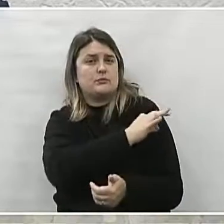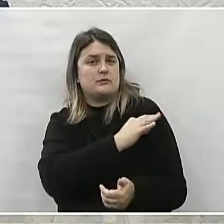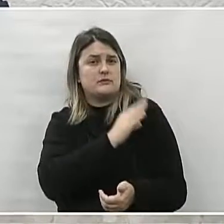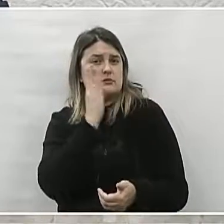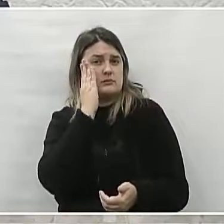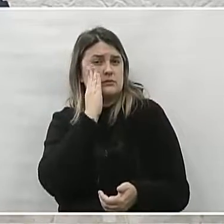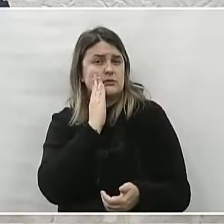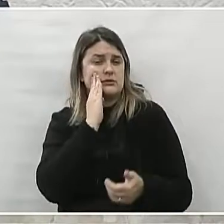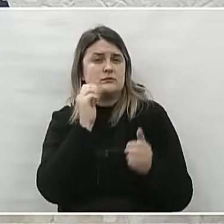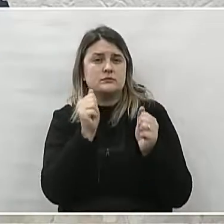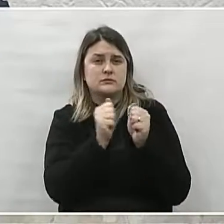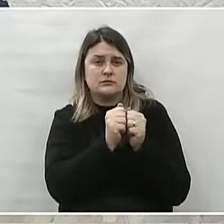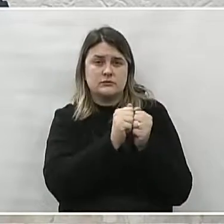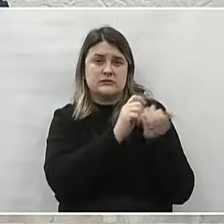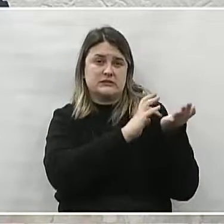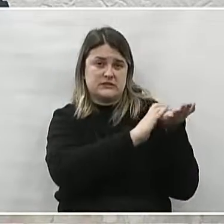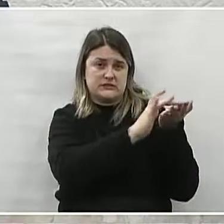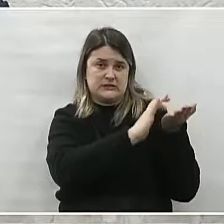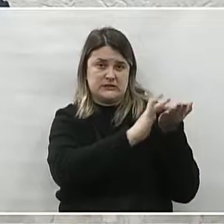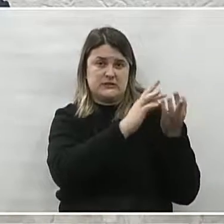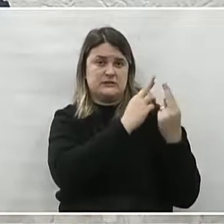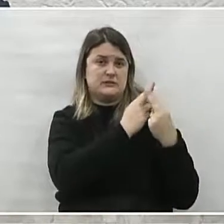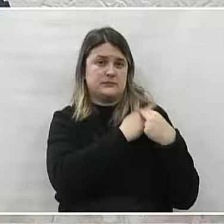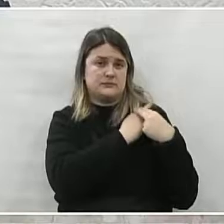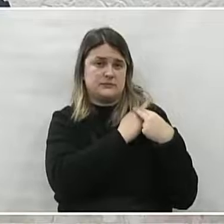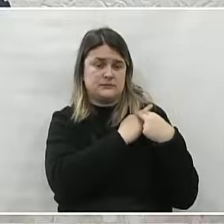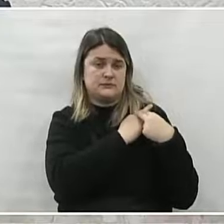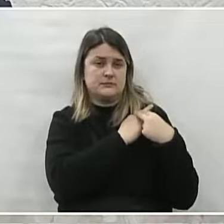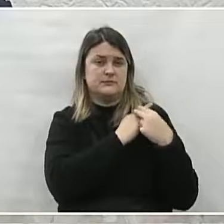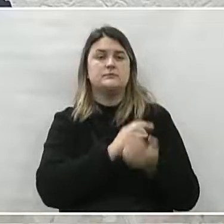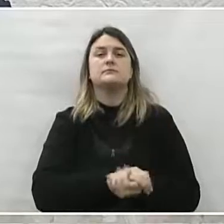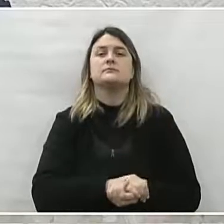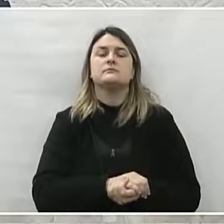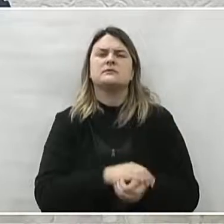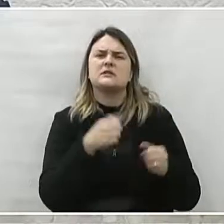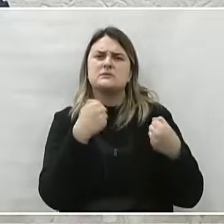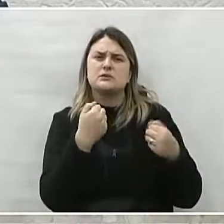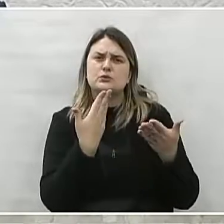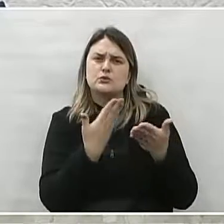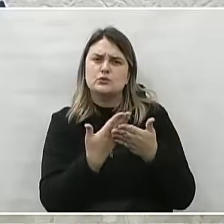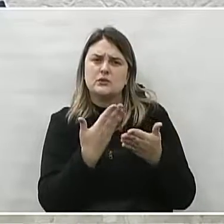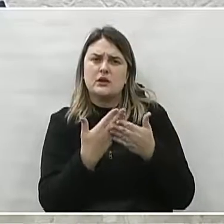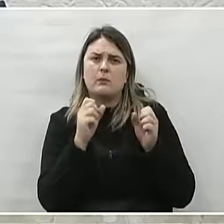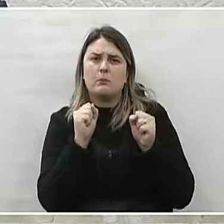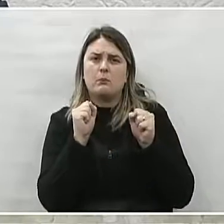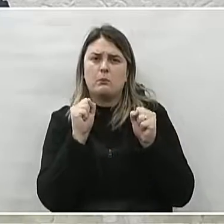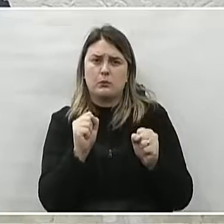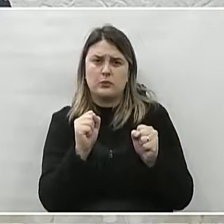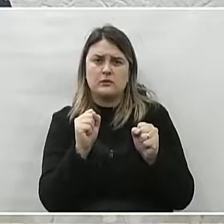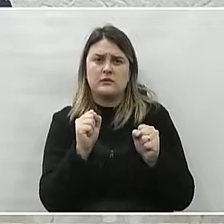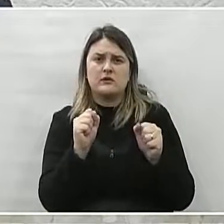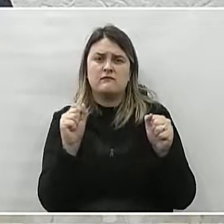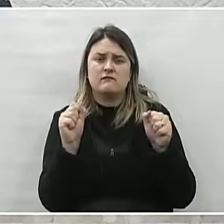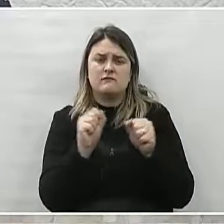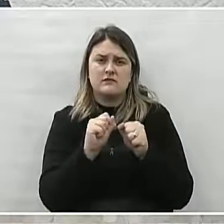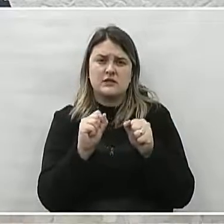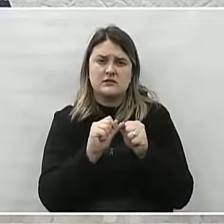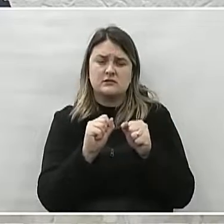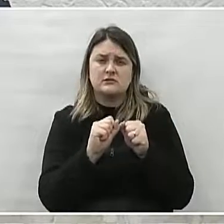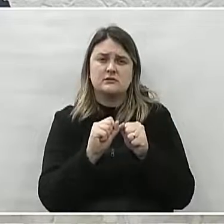municipal, para que juntamente com as secretarias municipais competentes, estudem a possibilidade de